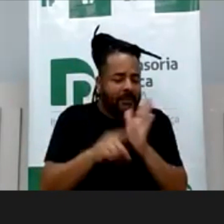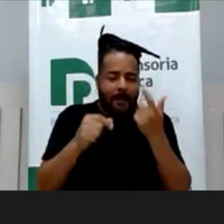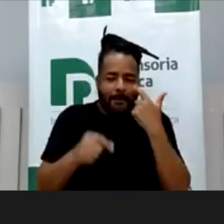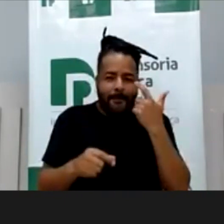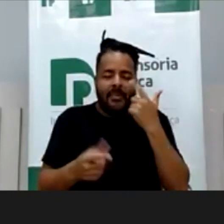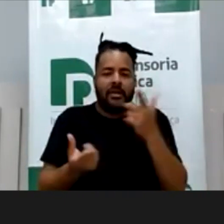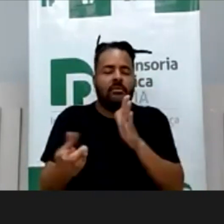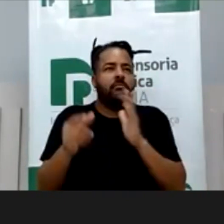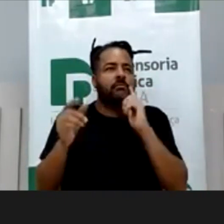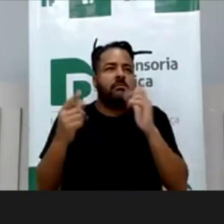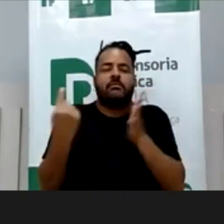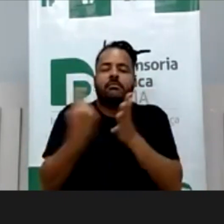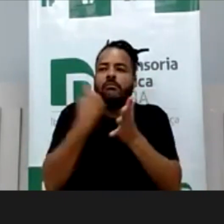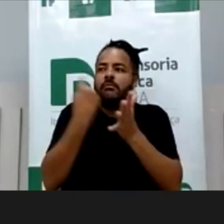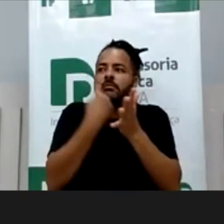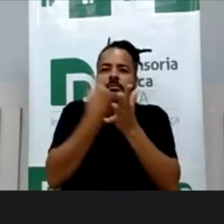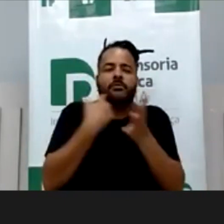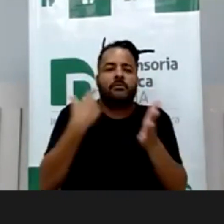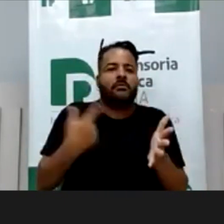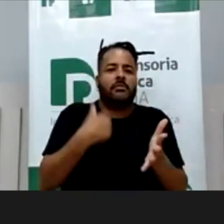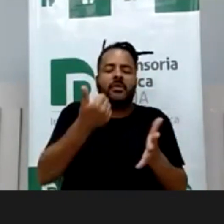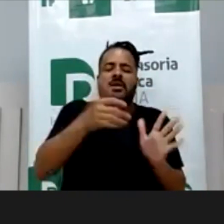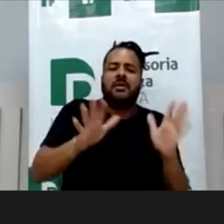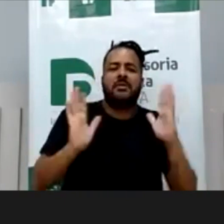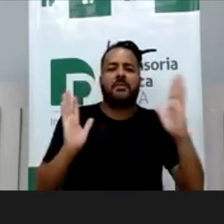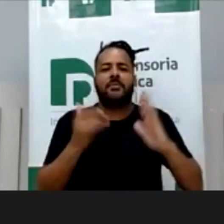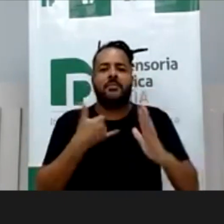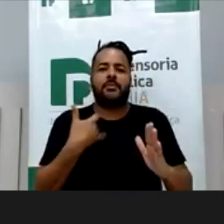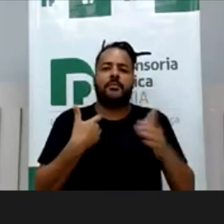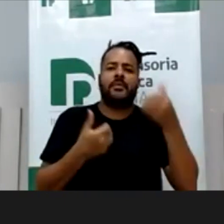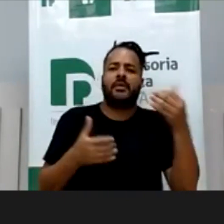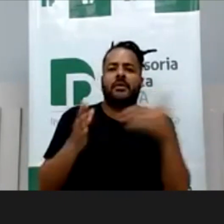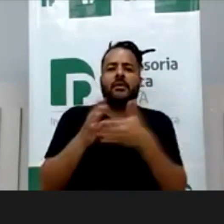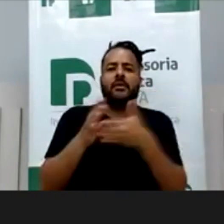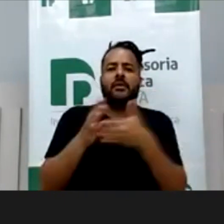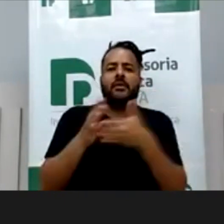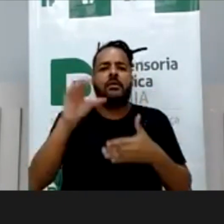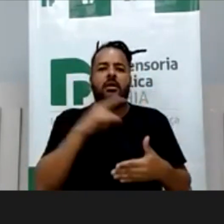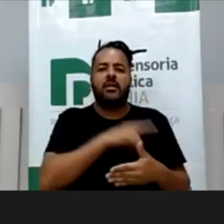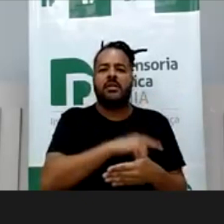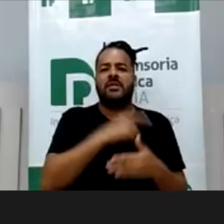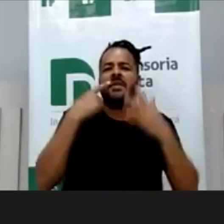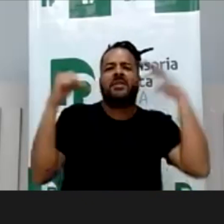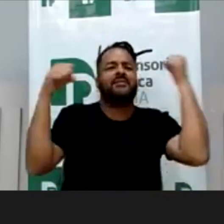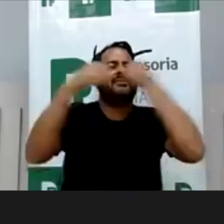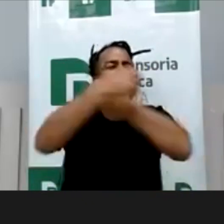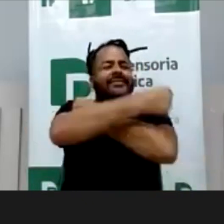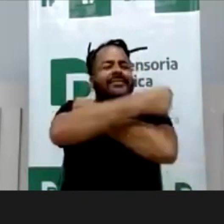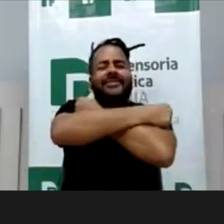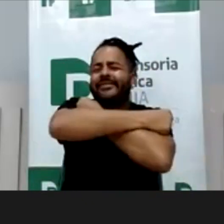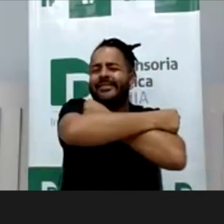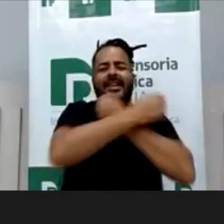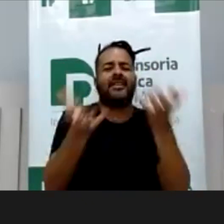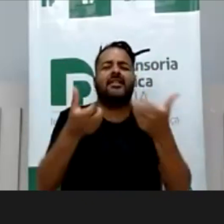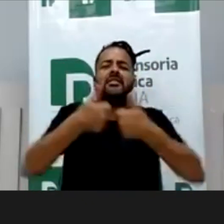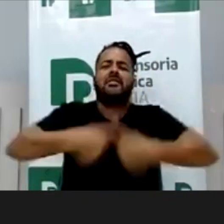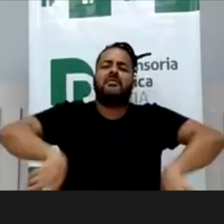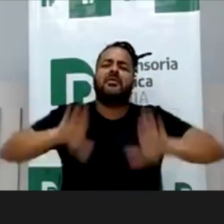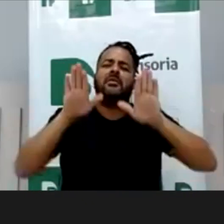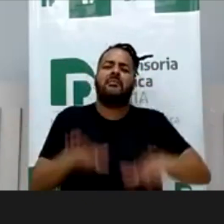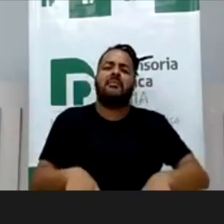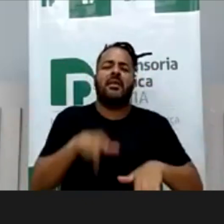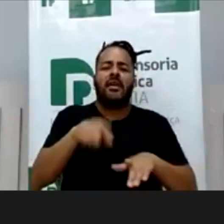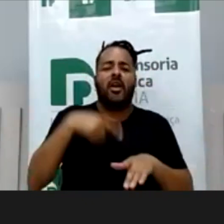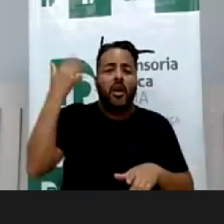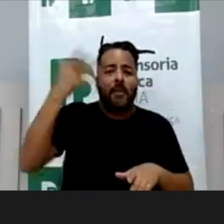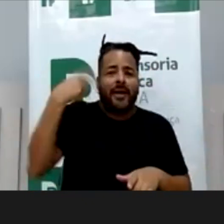vida, crianças entre 6 e 10 anos, agarravam a gente, abraçavam, queriam que a gente ficasse, mas a gente foi para uma palestra de